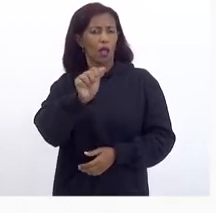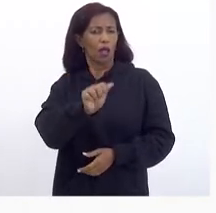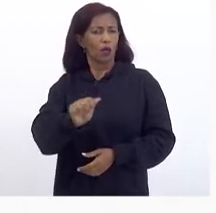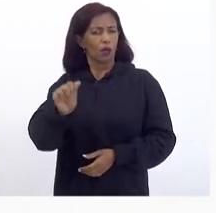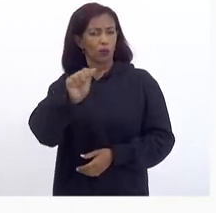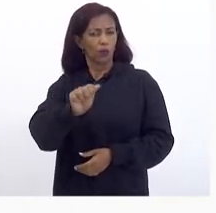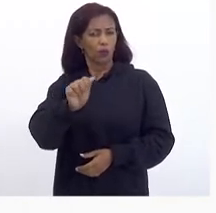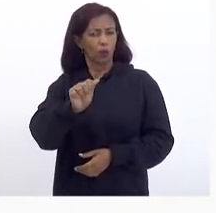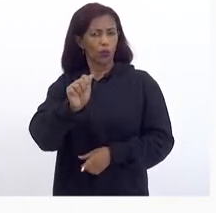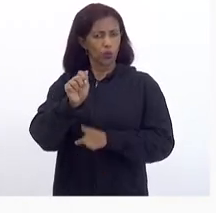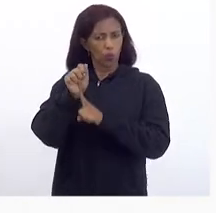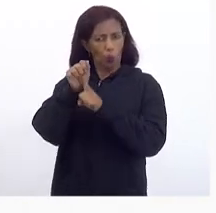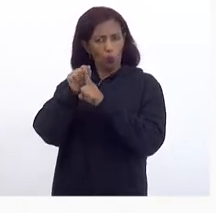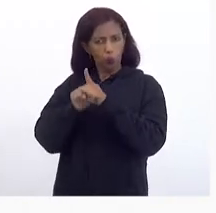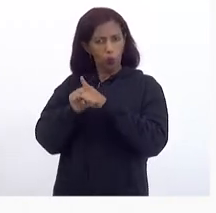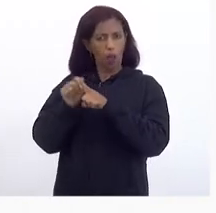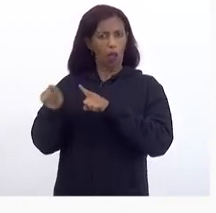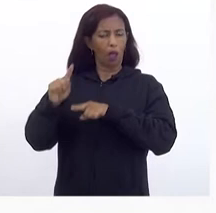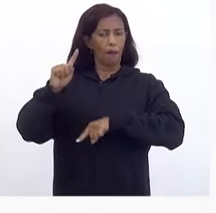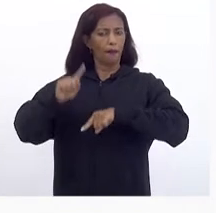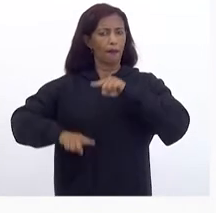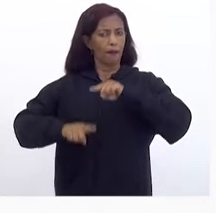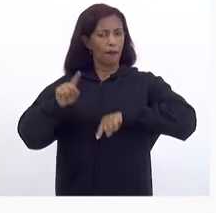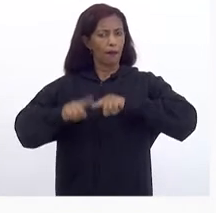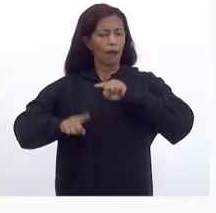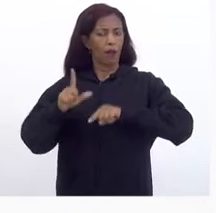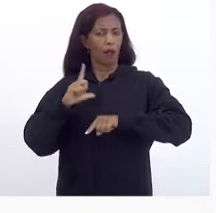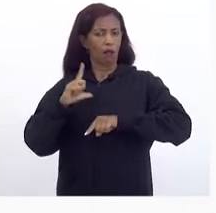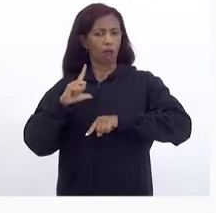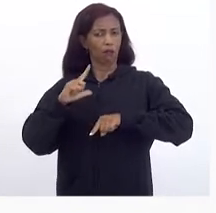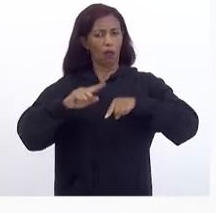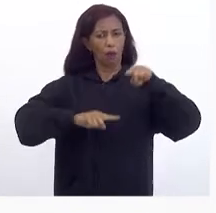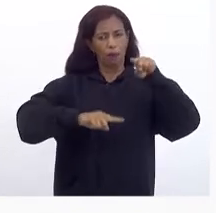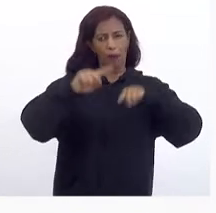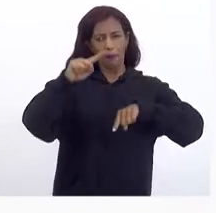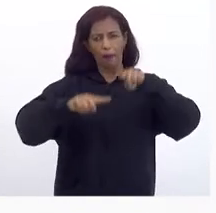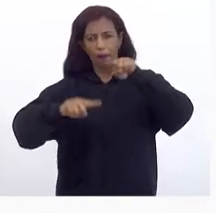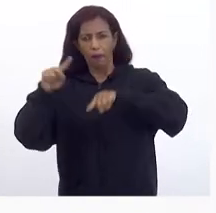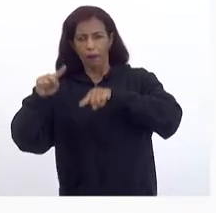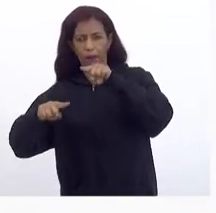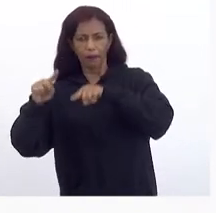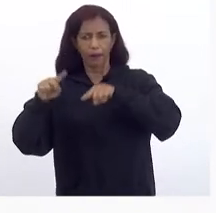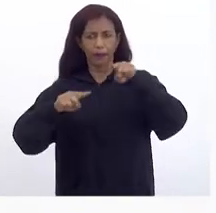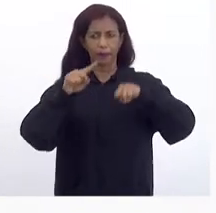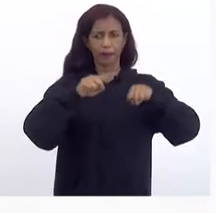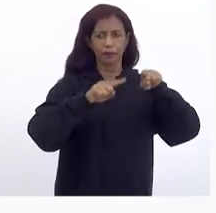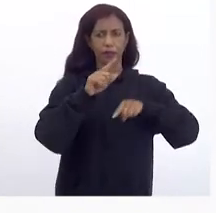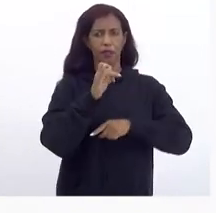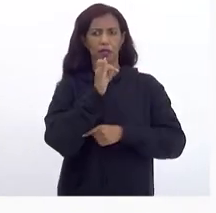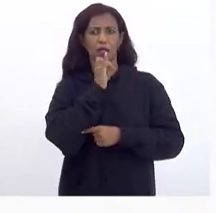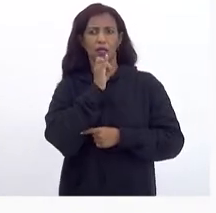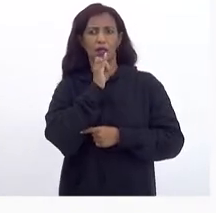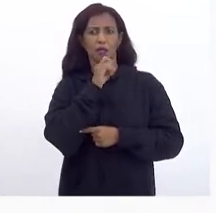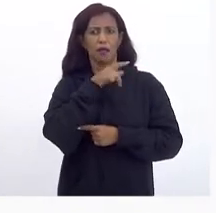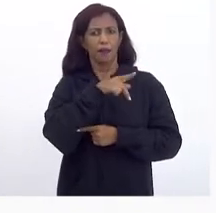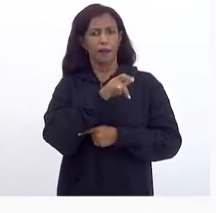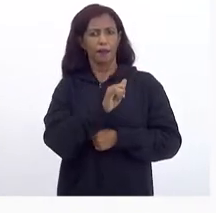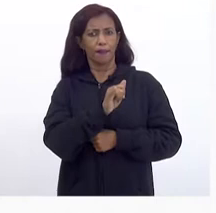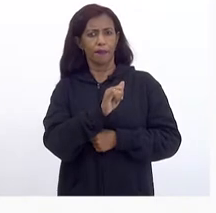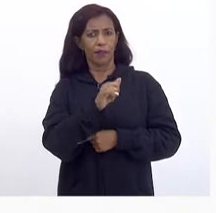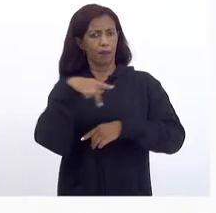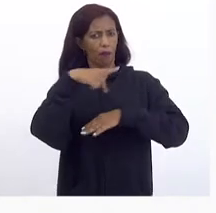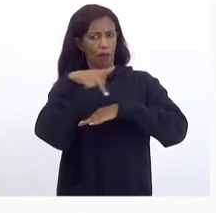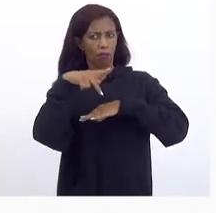material É claro que tem Algumas Variações Por exemplo Na questão do PIB Nacional